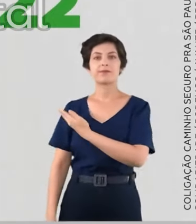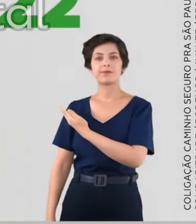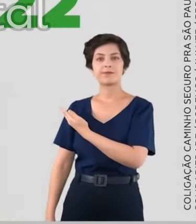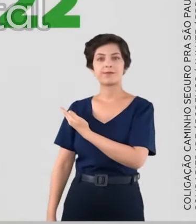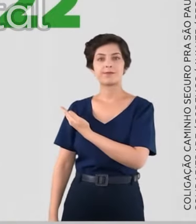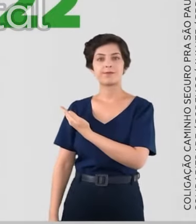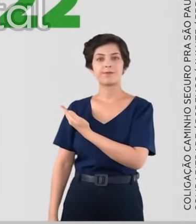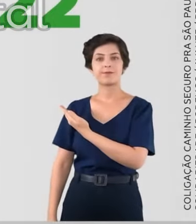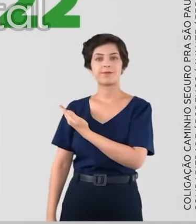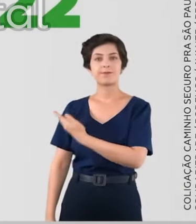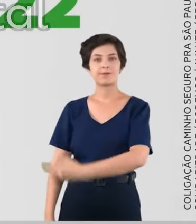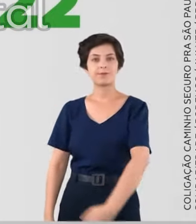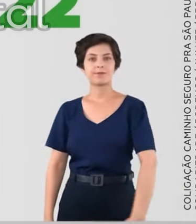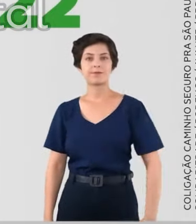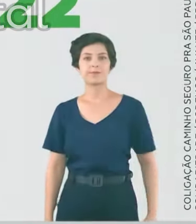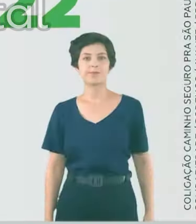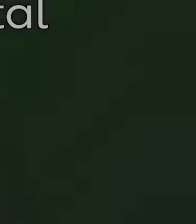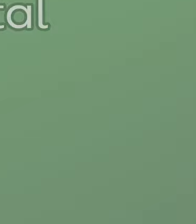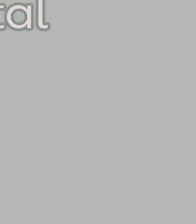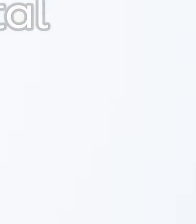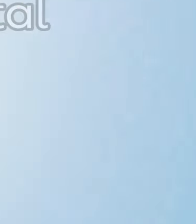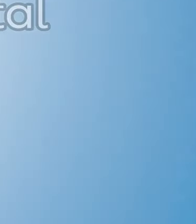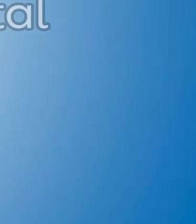Fernandes, 22-22-2.